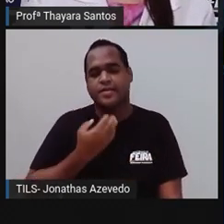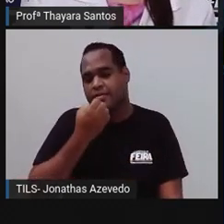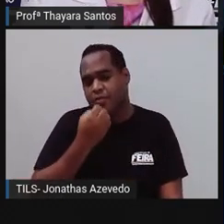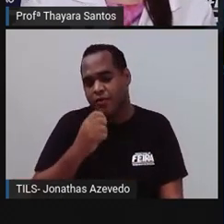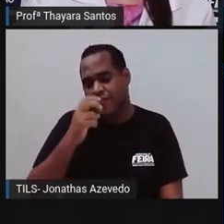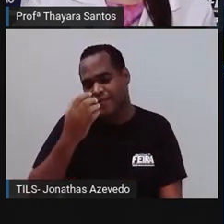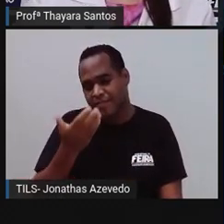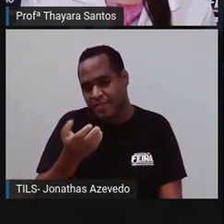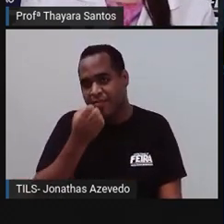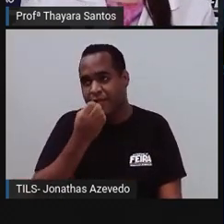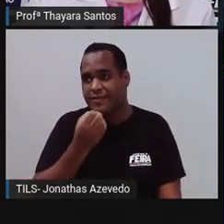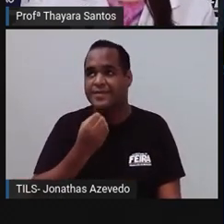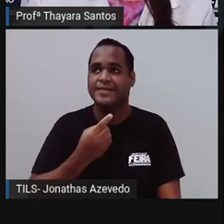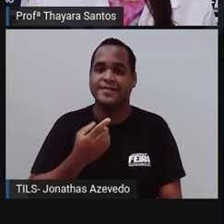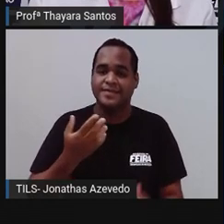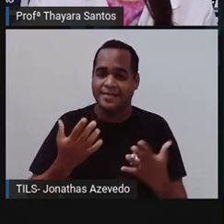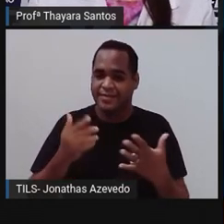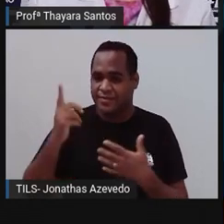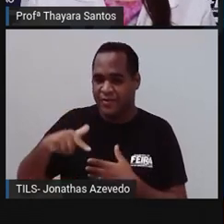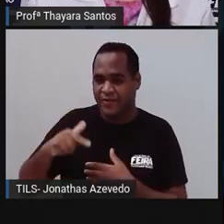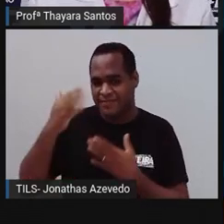obrigada por estarem aqui de novo.